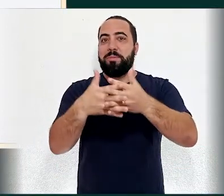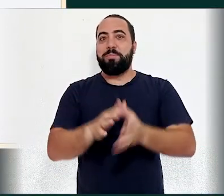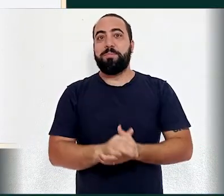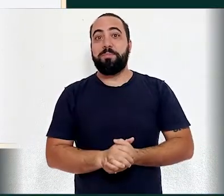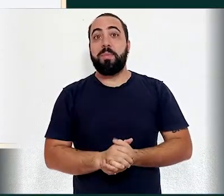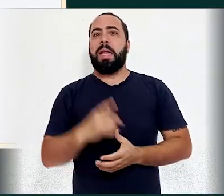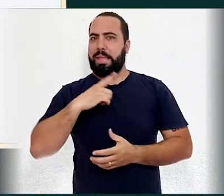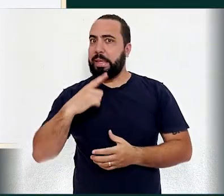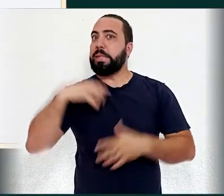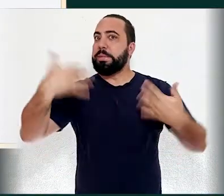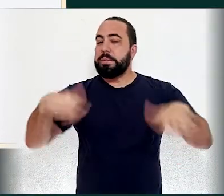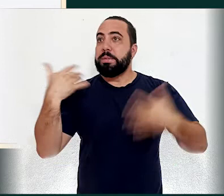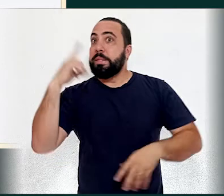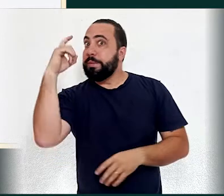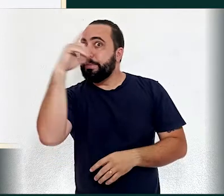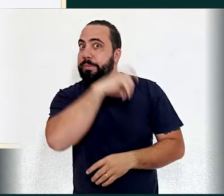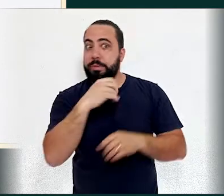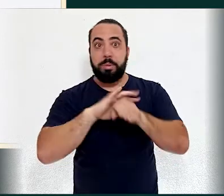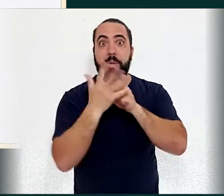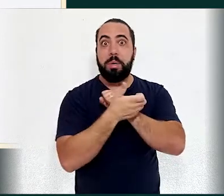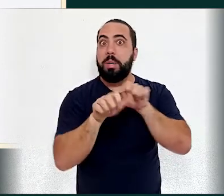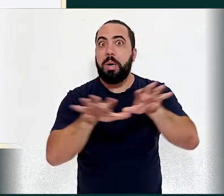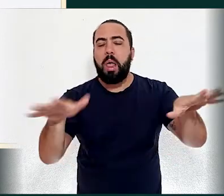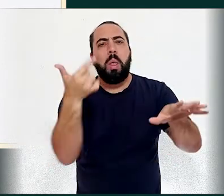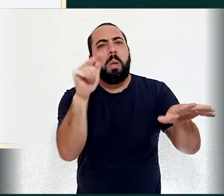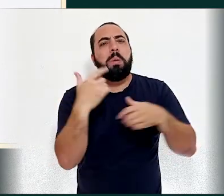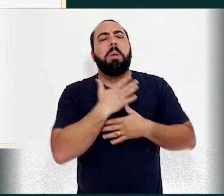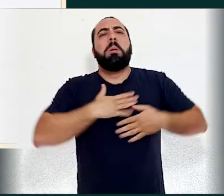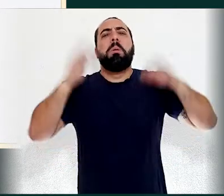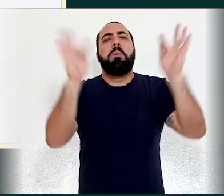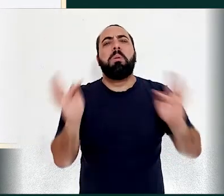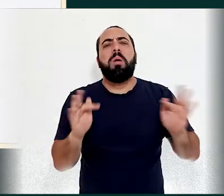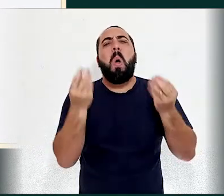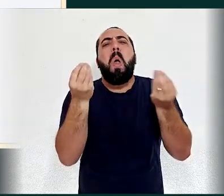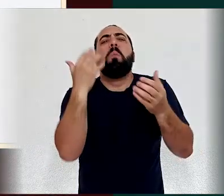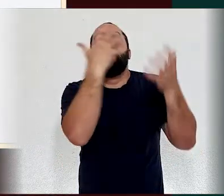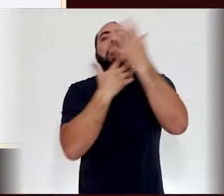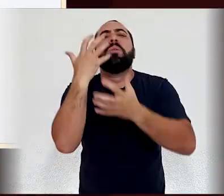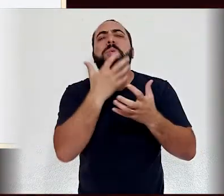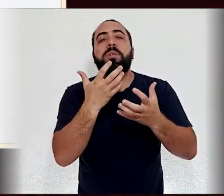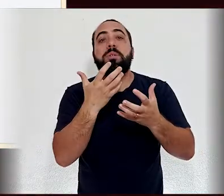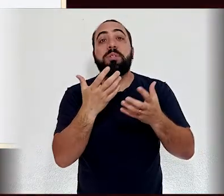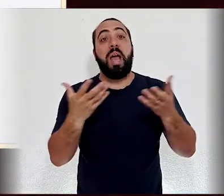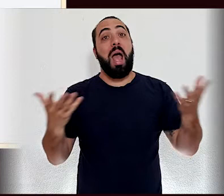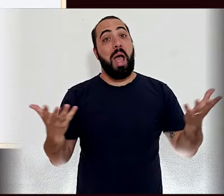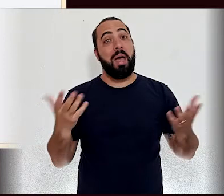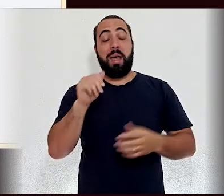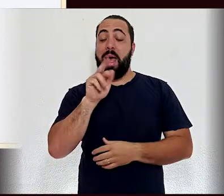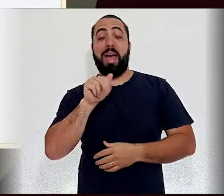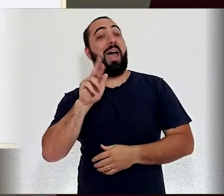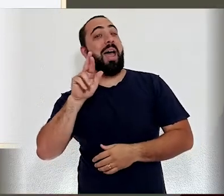coisa tá feia, e com essa pandemia, nós não tem mais alegria nem de fazer cantoria. Quero ver o Arara,